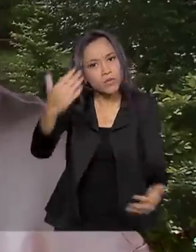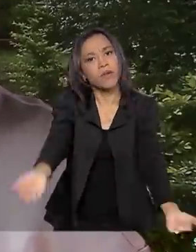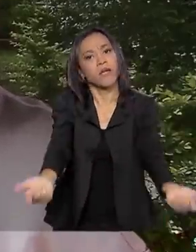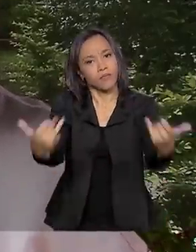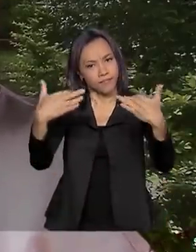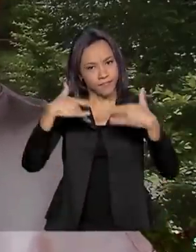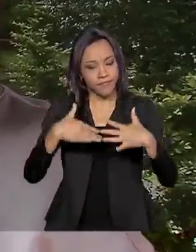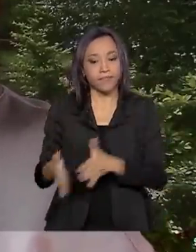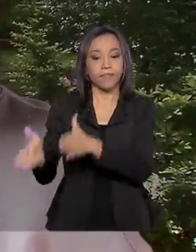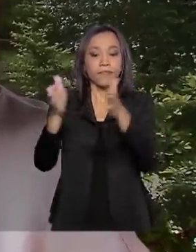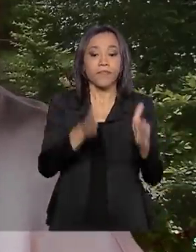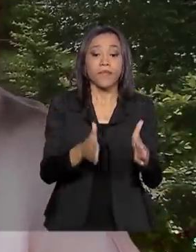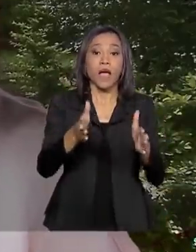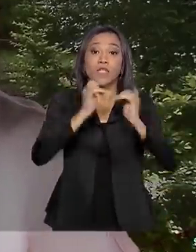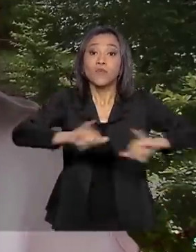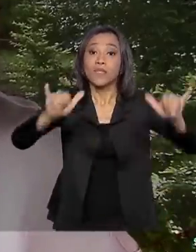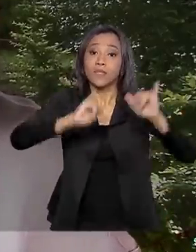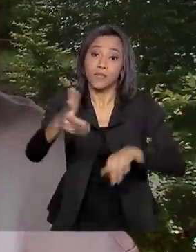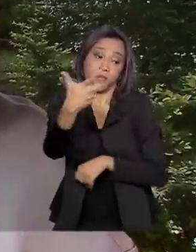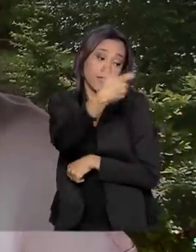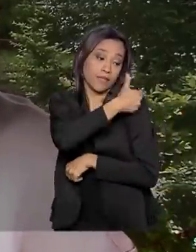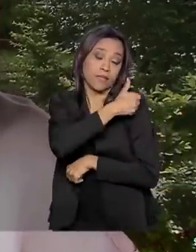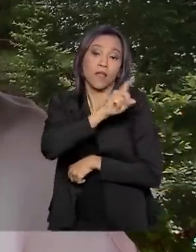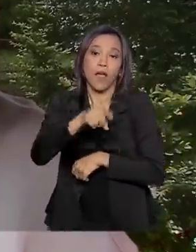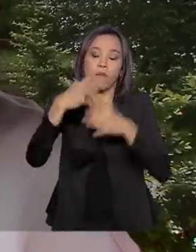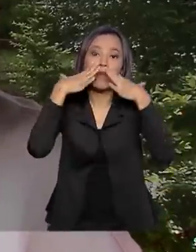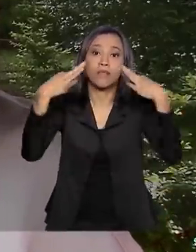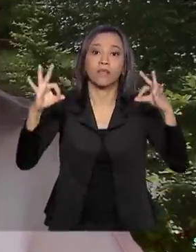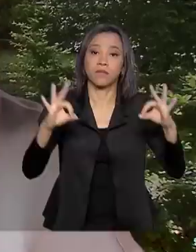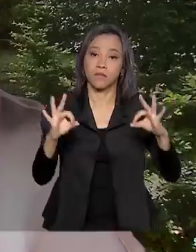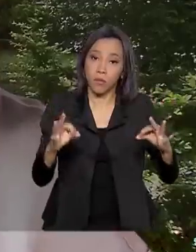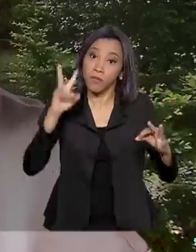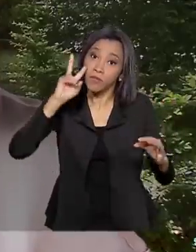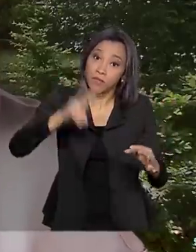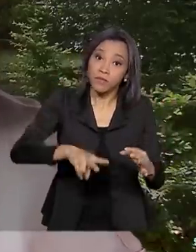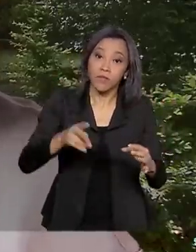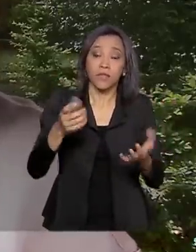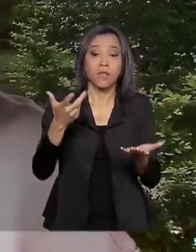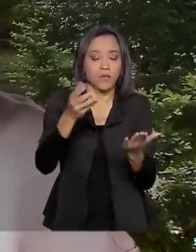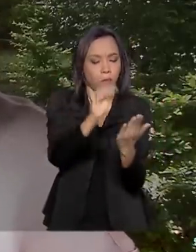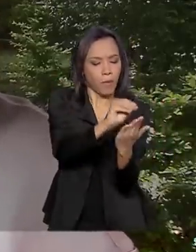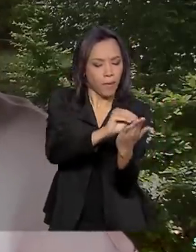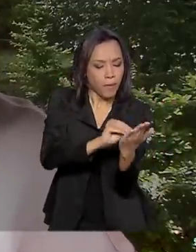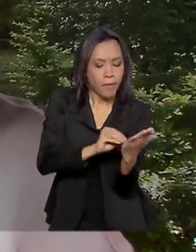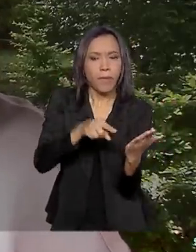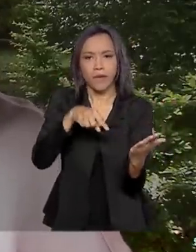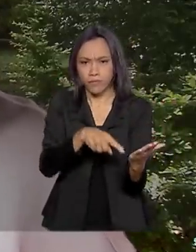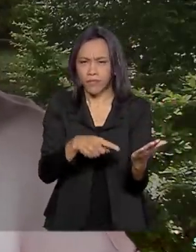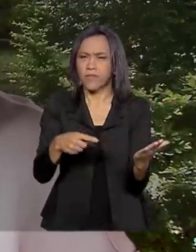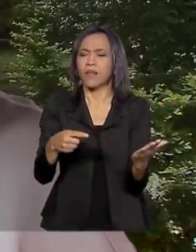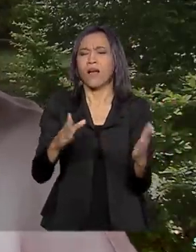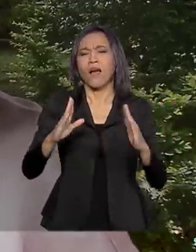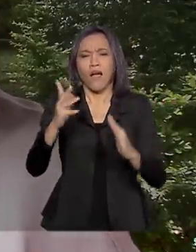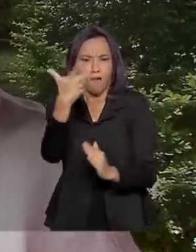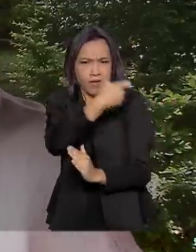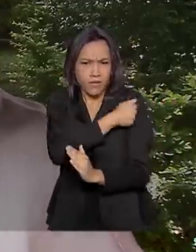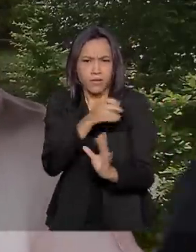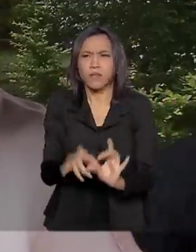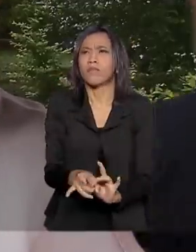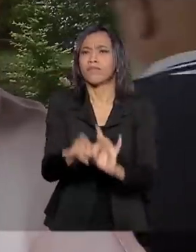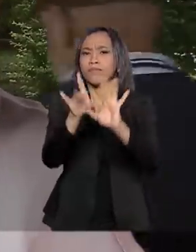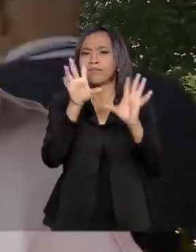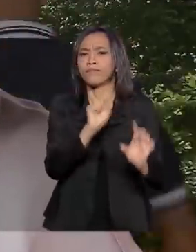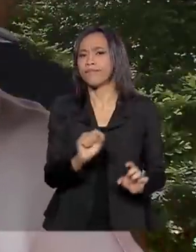chamamento, é um alerta para que as pessoas atualizem o seu cartão de vacina. A vacina está disponível nas unidades básicas de